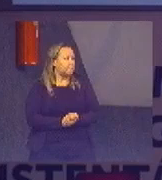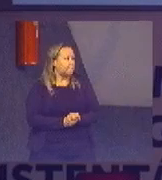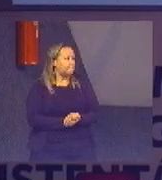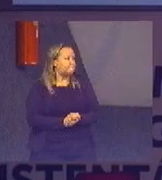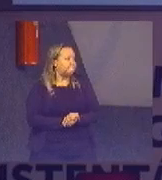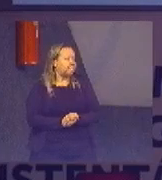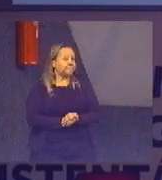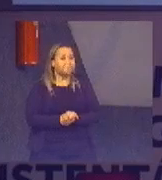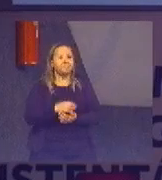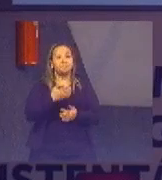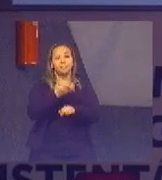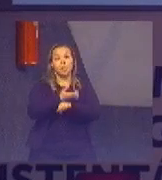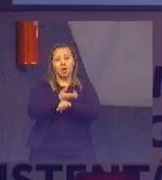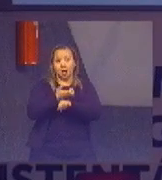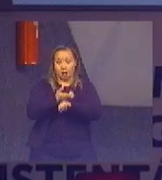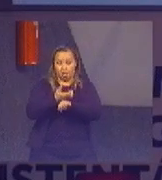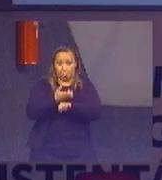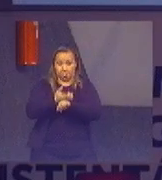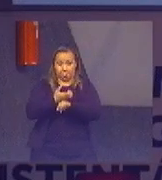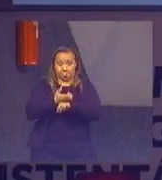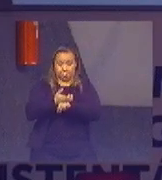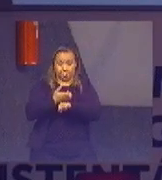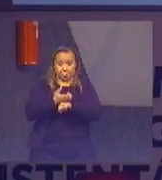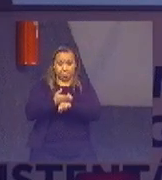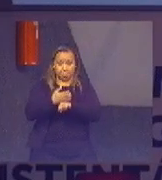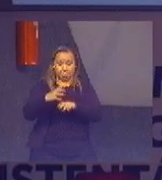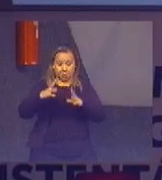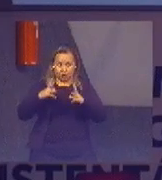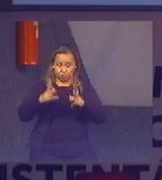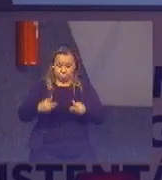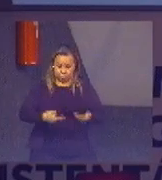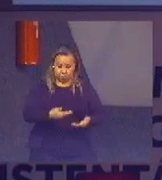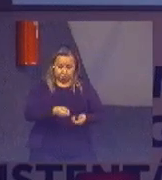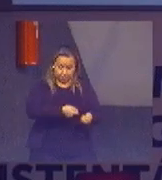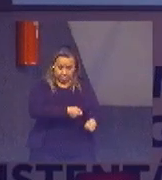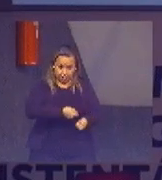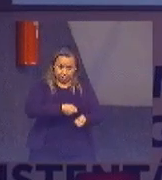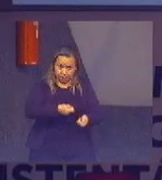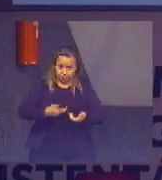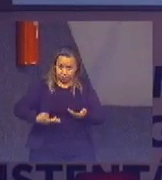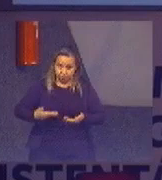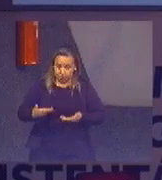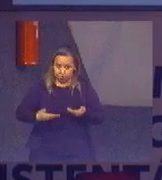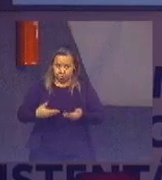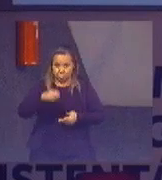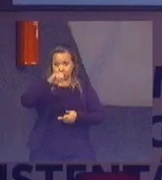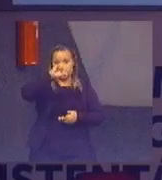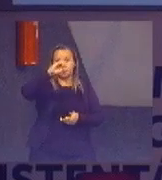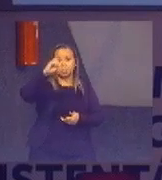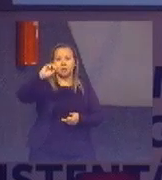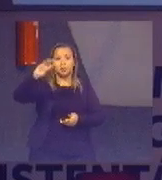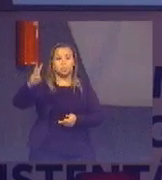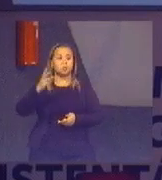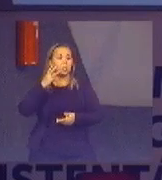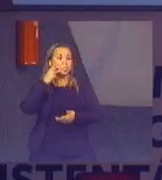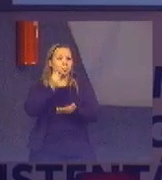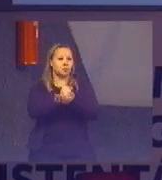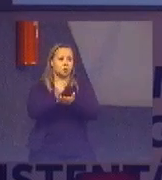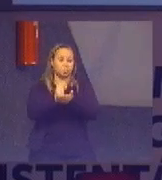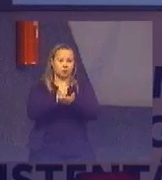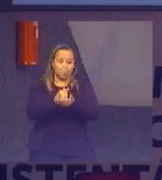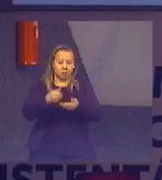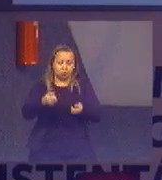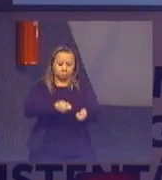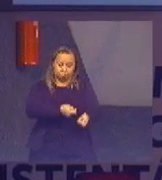Material de limpeza também, uma outra rúbrica alta, 900 milhões com gasto com contratos de limpeza,